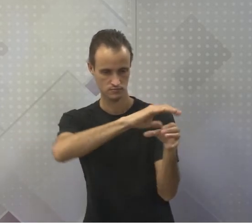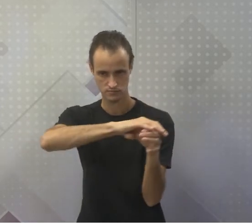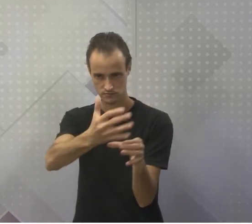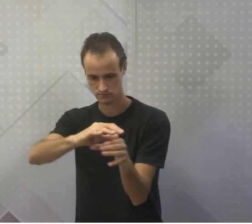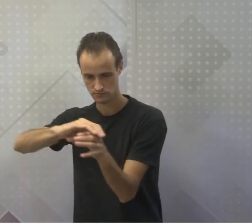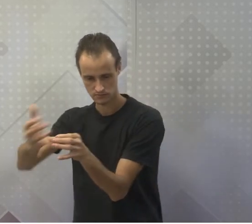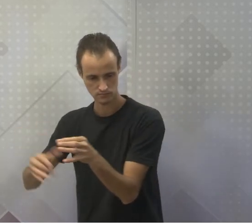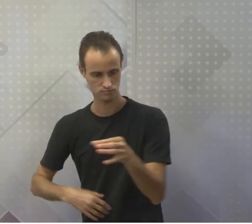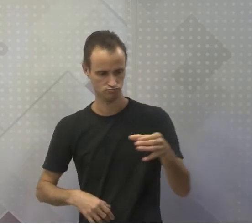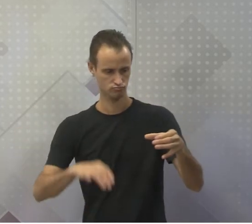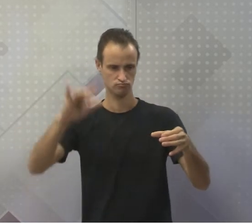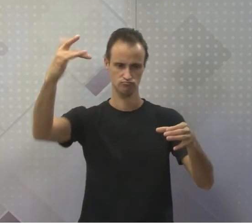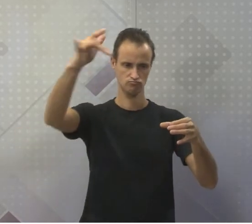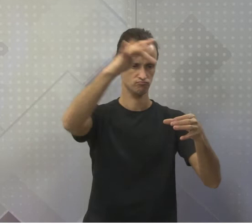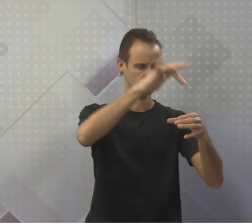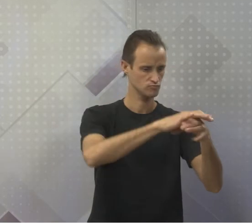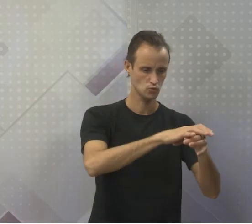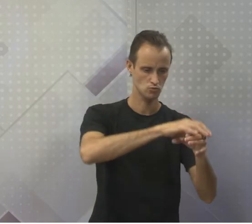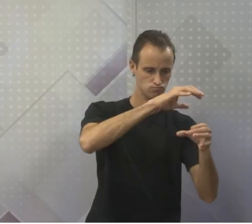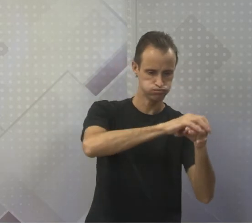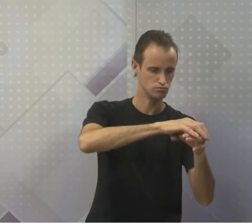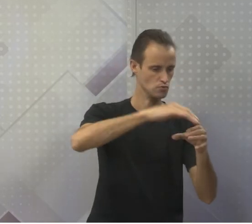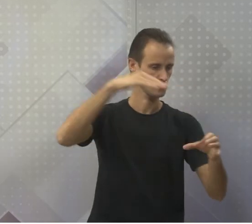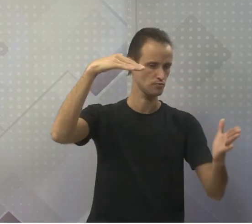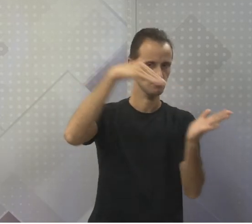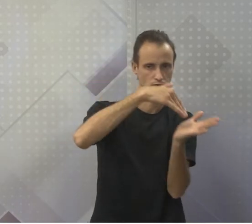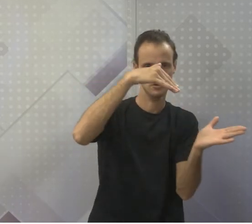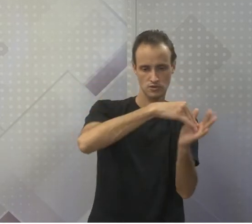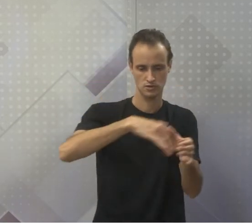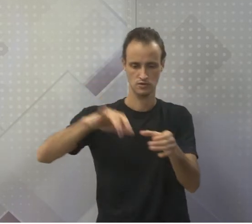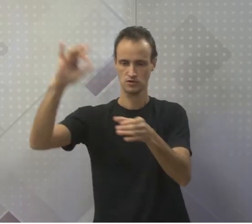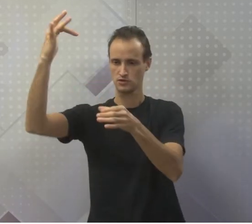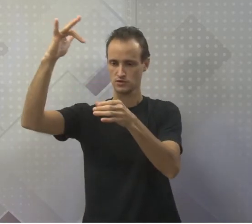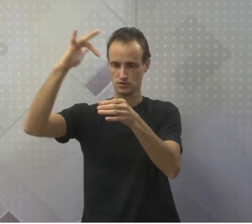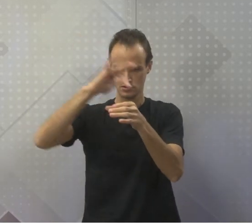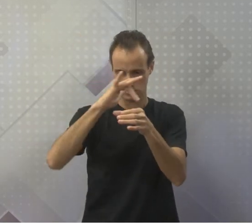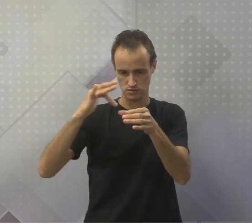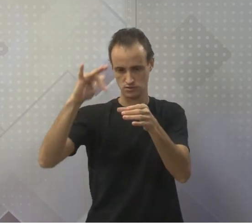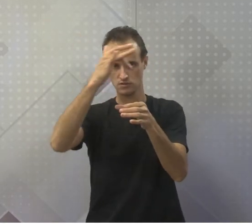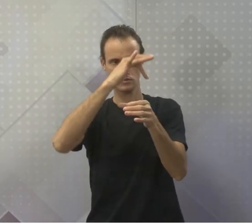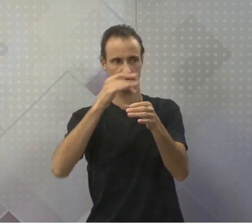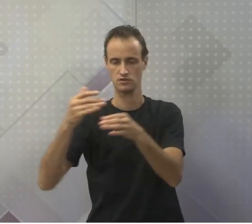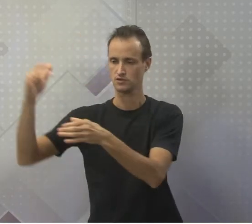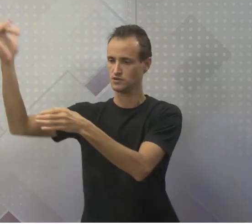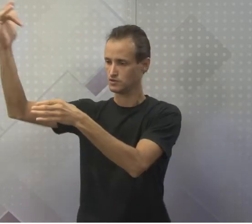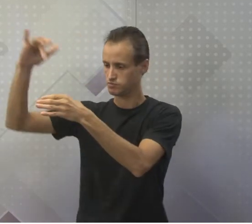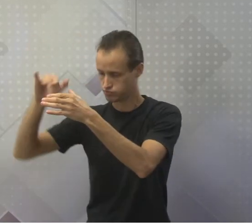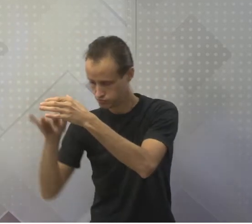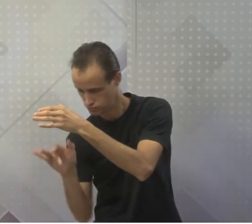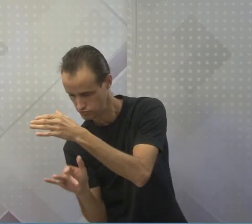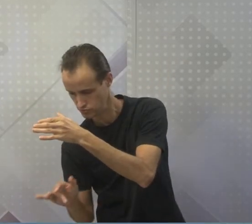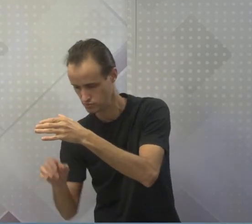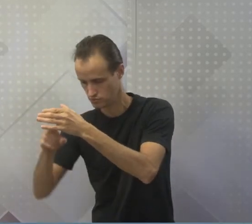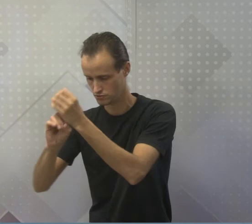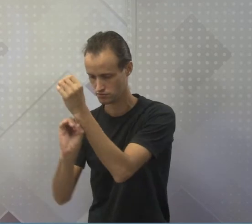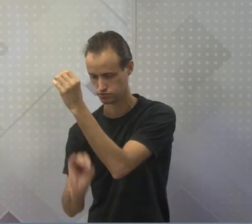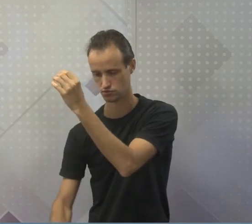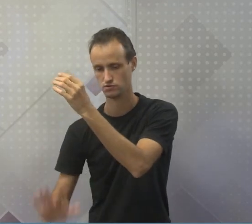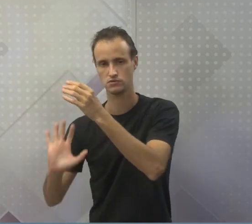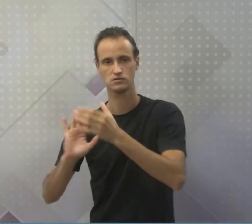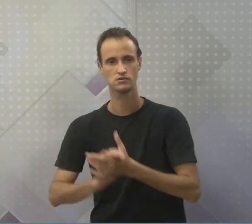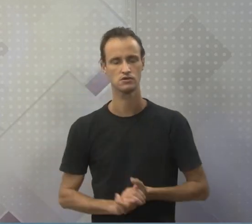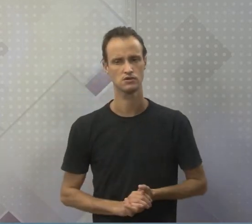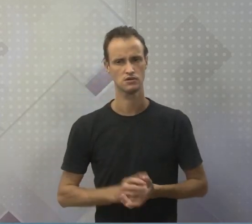moscas não apareciam, porque não sentiam o cheiro, aqui as moscas apareciam, as moscas apareciam, entravam e colocavam os ovos. Ora,